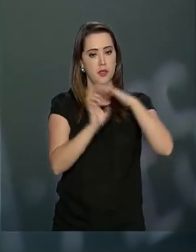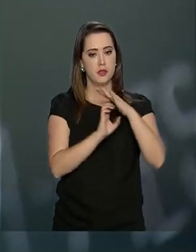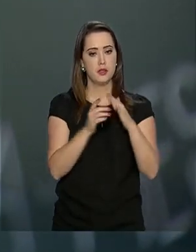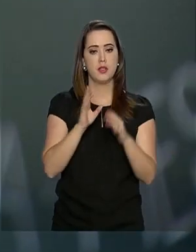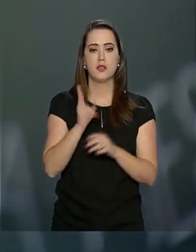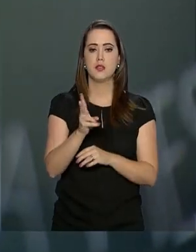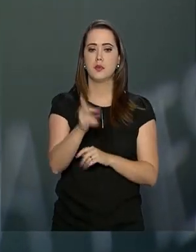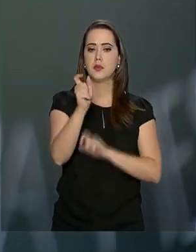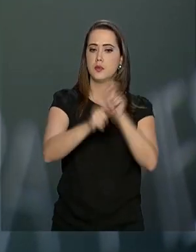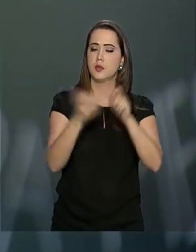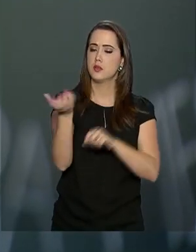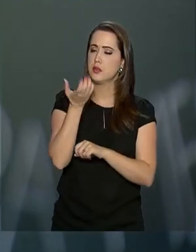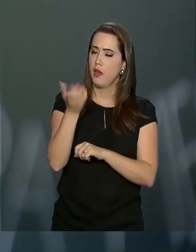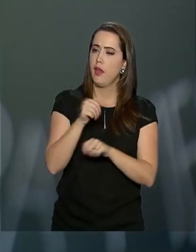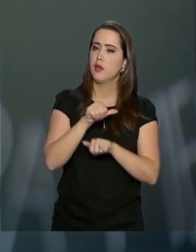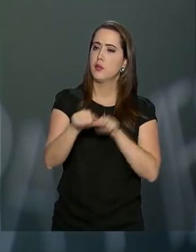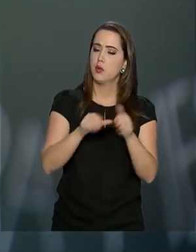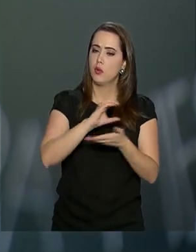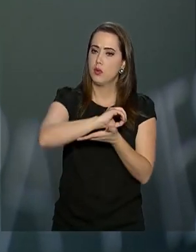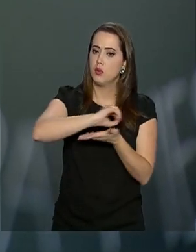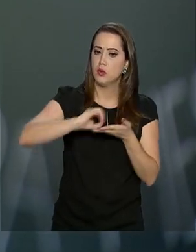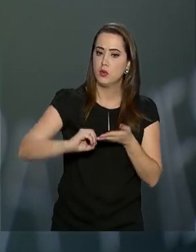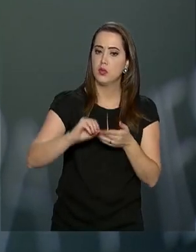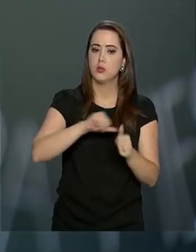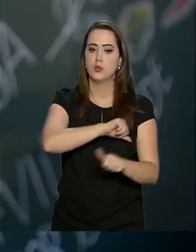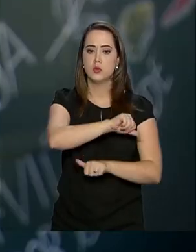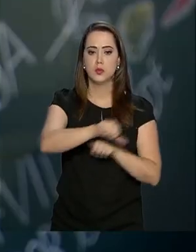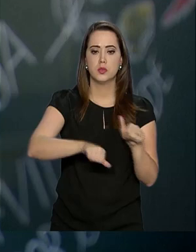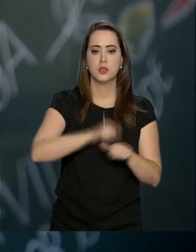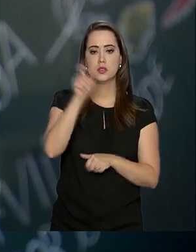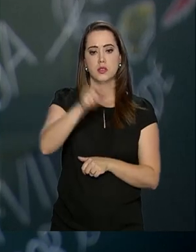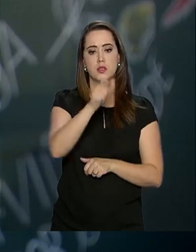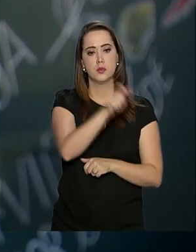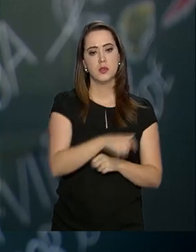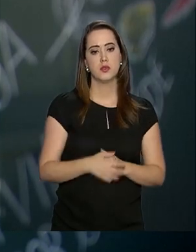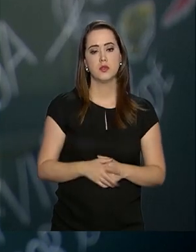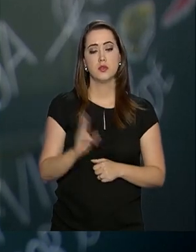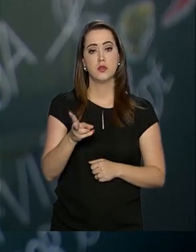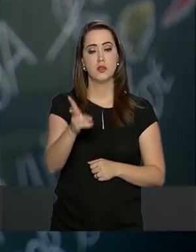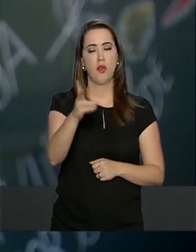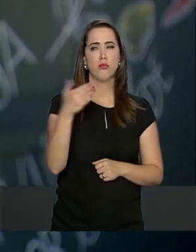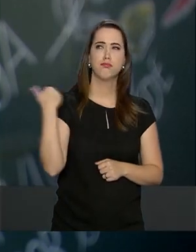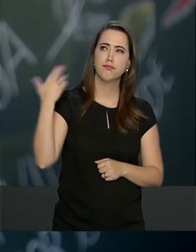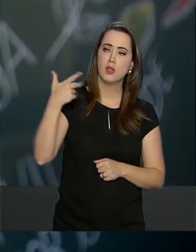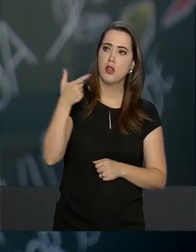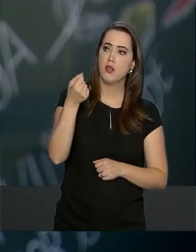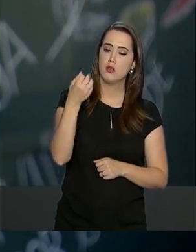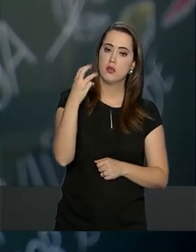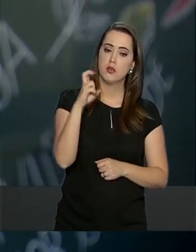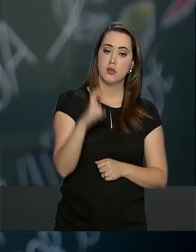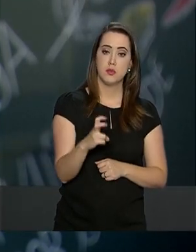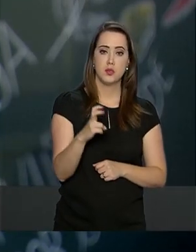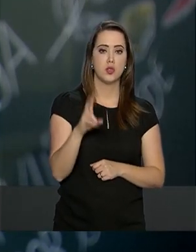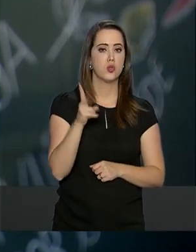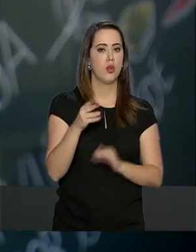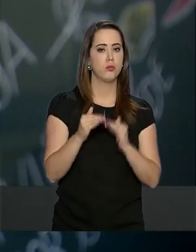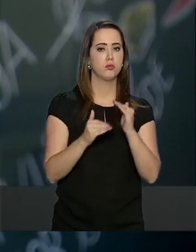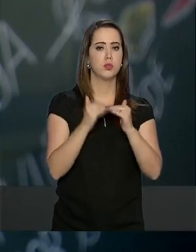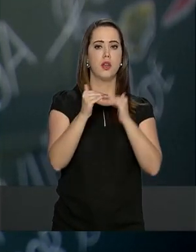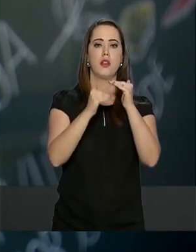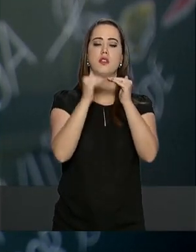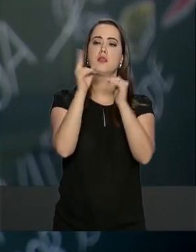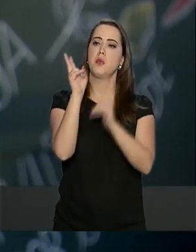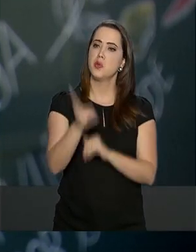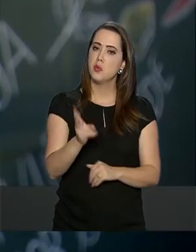orgânicos reflete uma mudança de hábito do brasileiro. Desde que estamos no mercado de 2015 para cá, foi só o crescimento